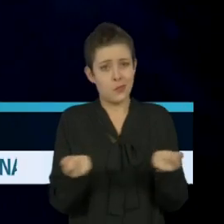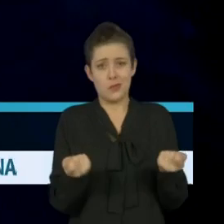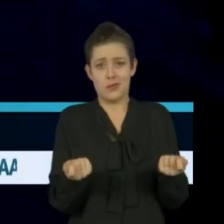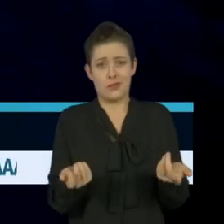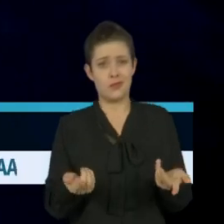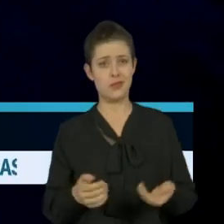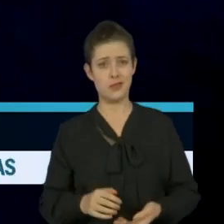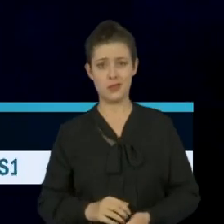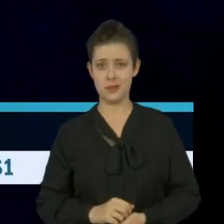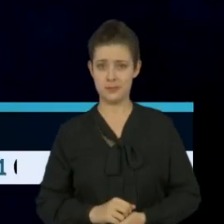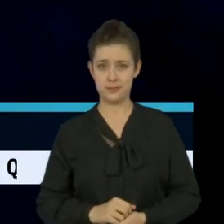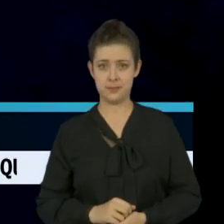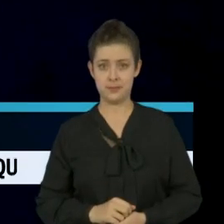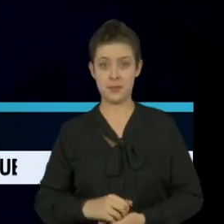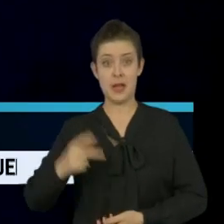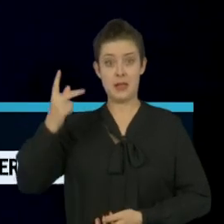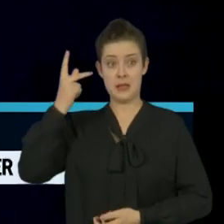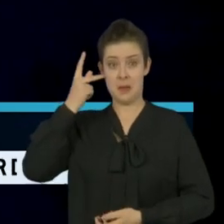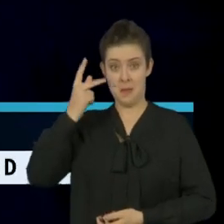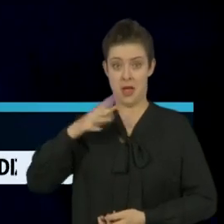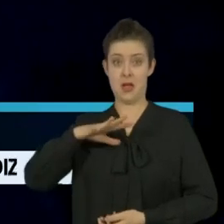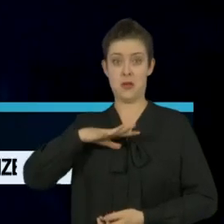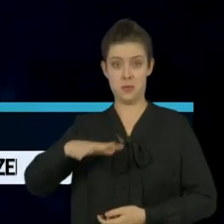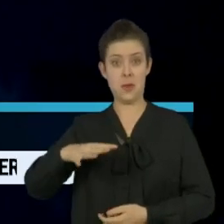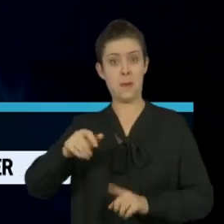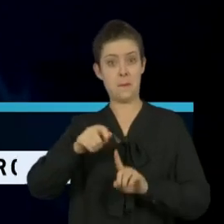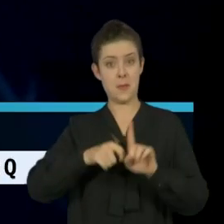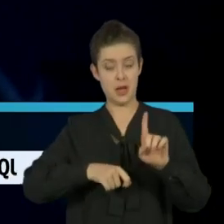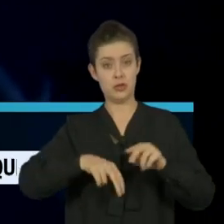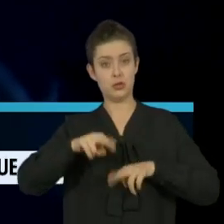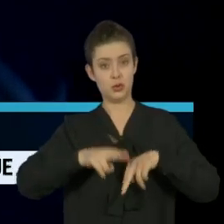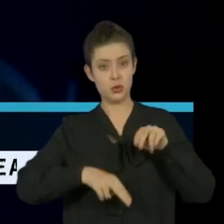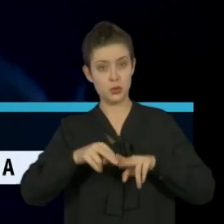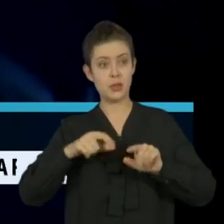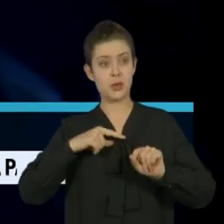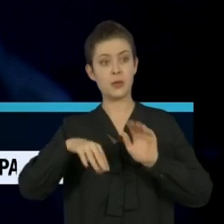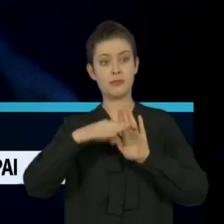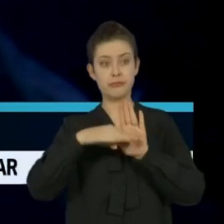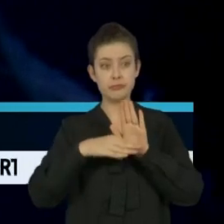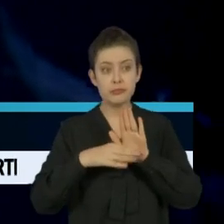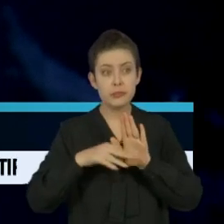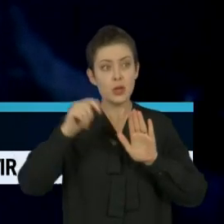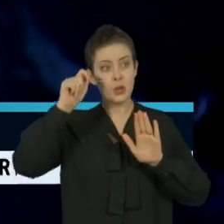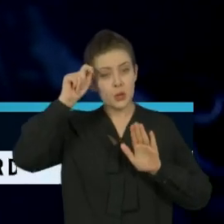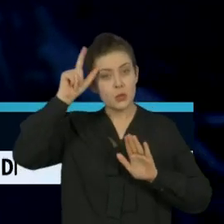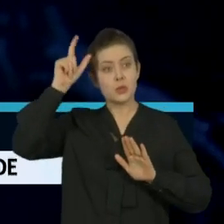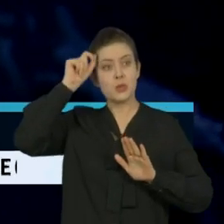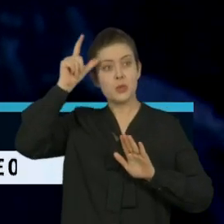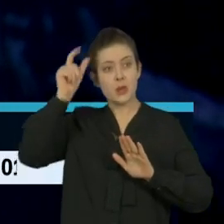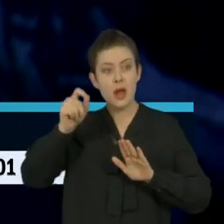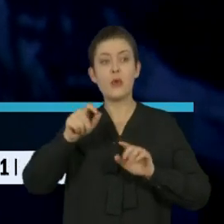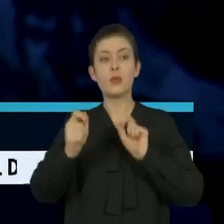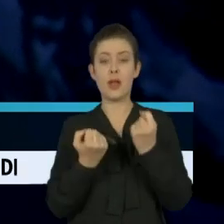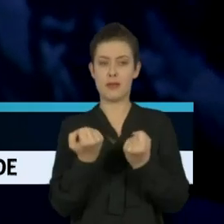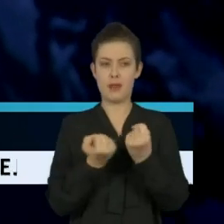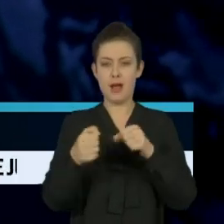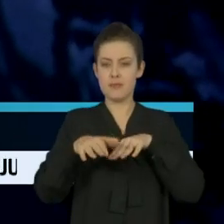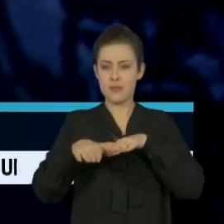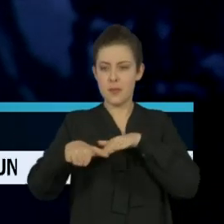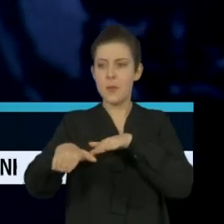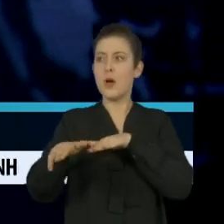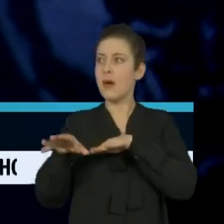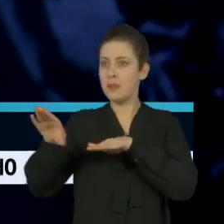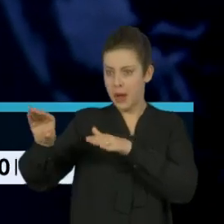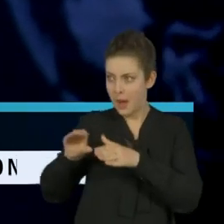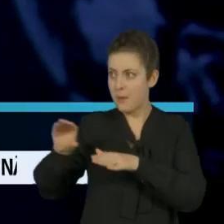A cidade de São Paulo vai ter a partir de junho programas culturais liberados no sistema Drive-In. A experiência inspirada pelos